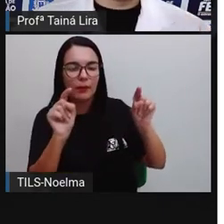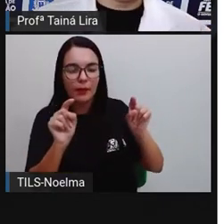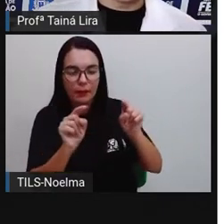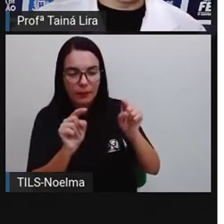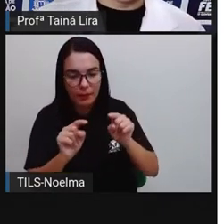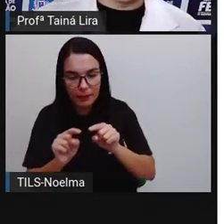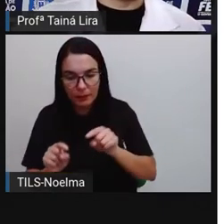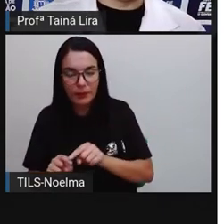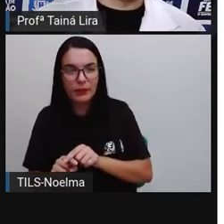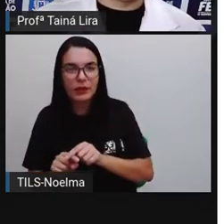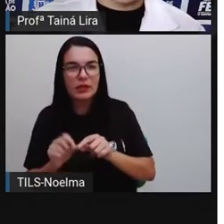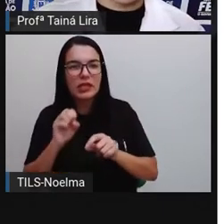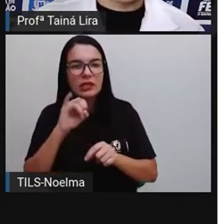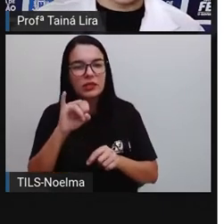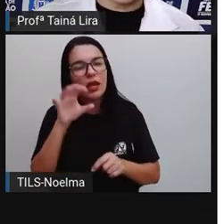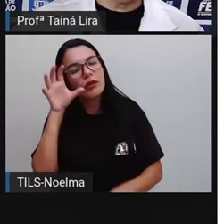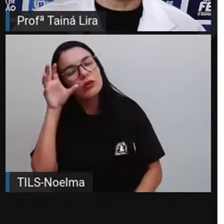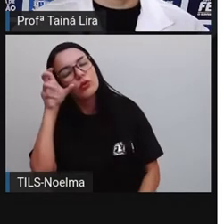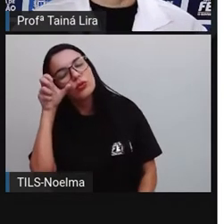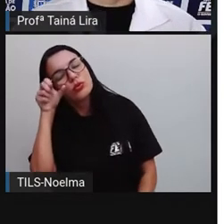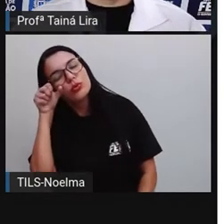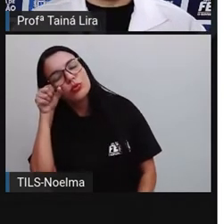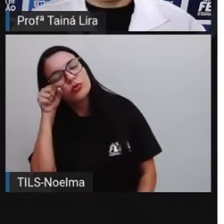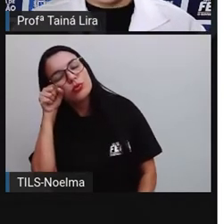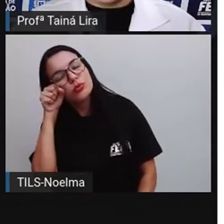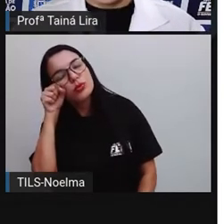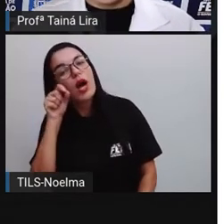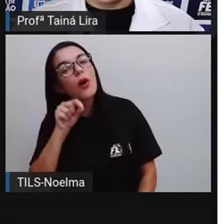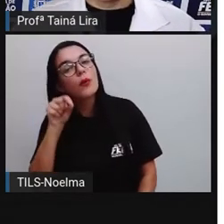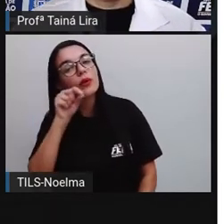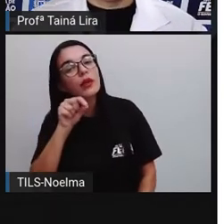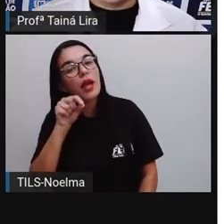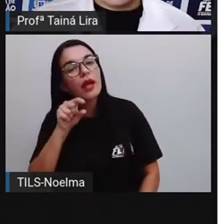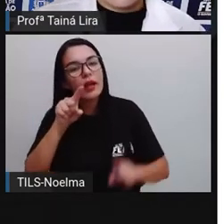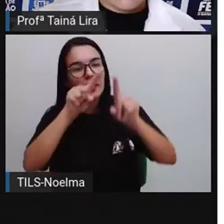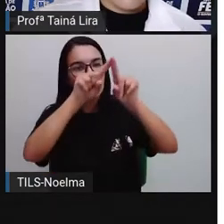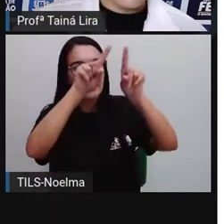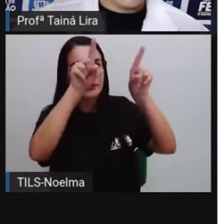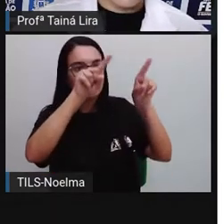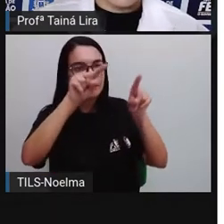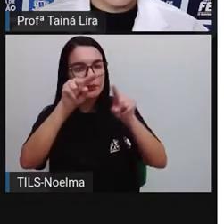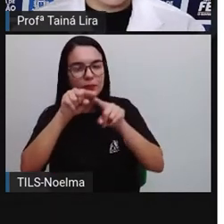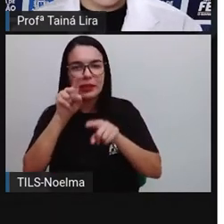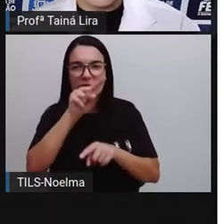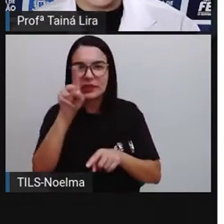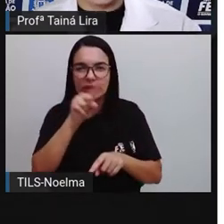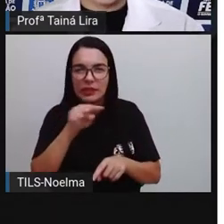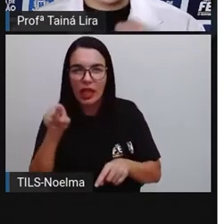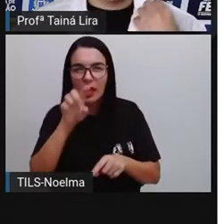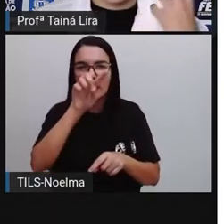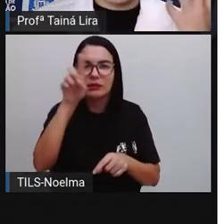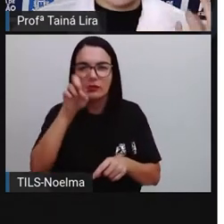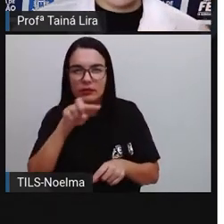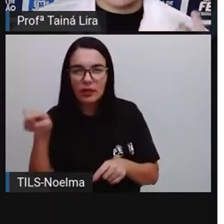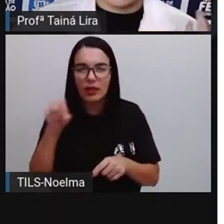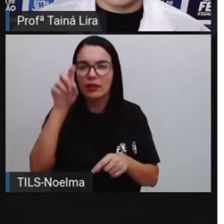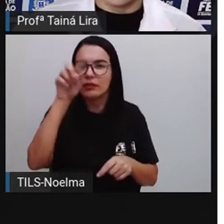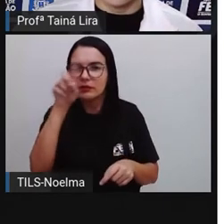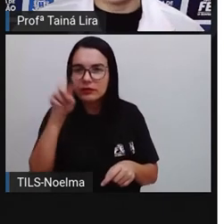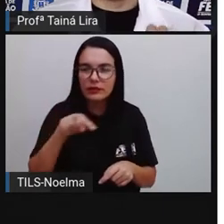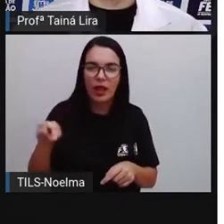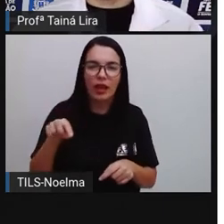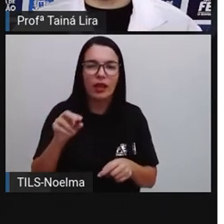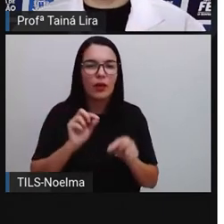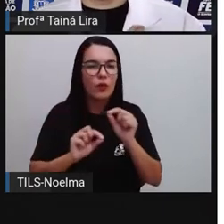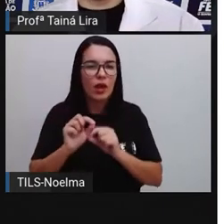O sono é representado, ó, pelo balão com a letra Z dentro, que é como representando ali